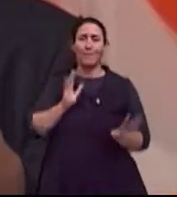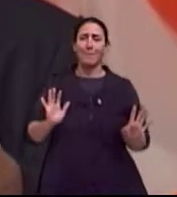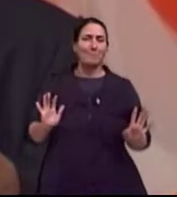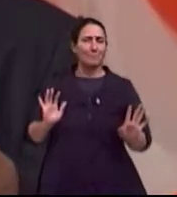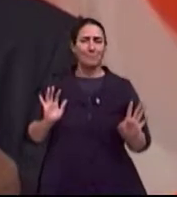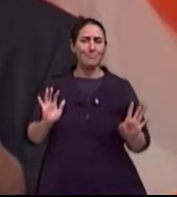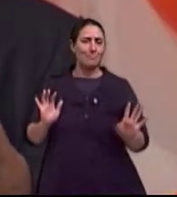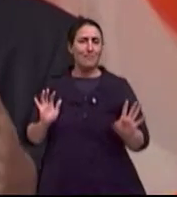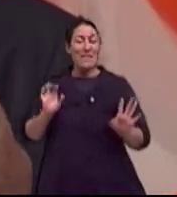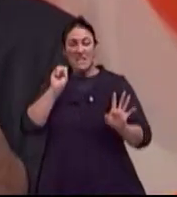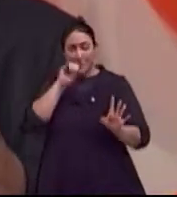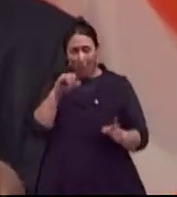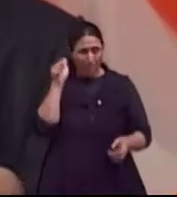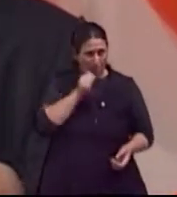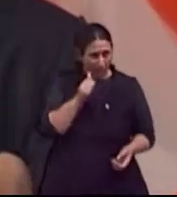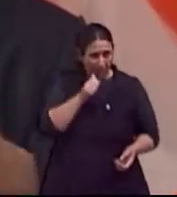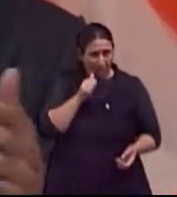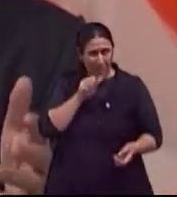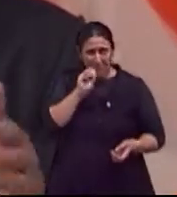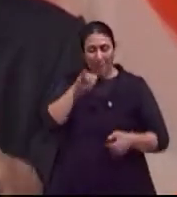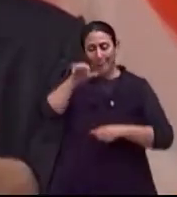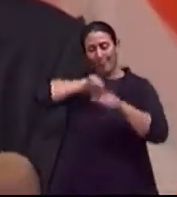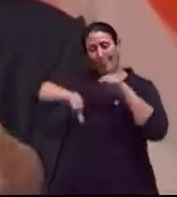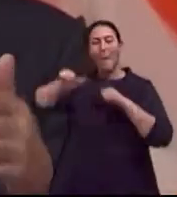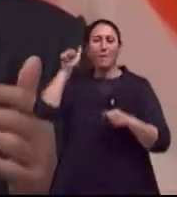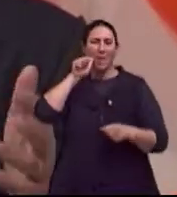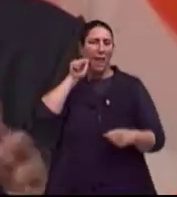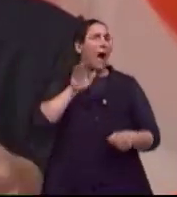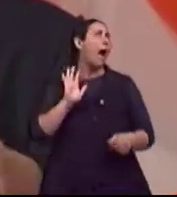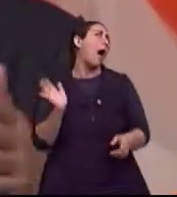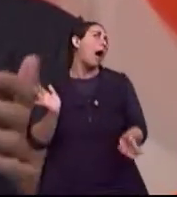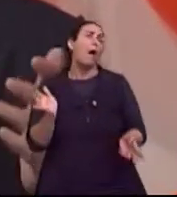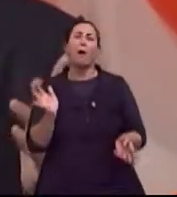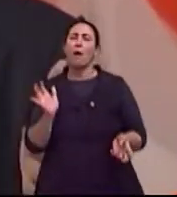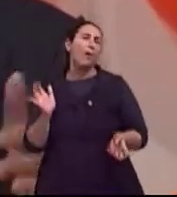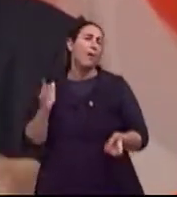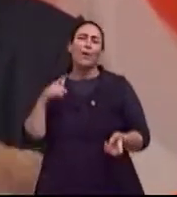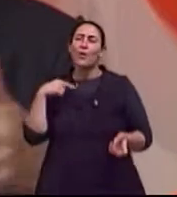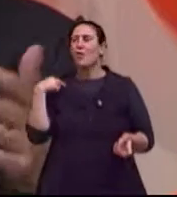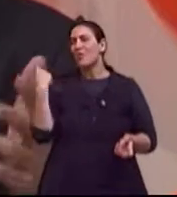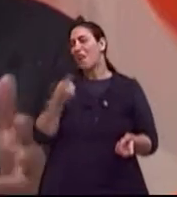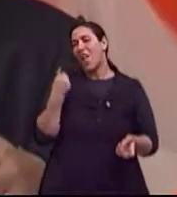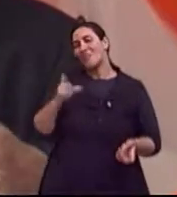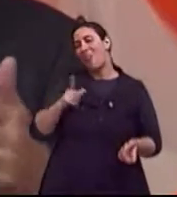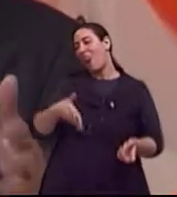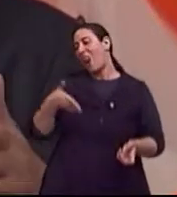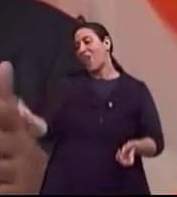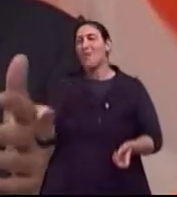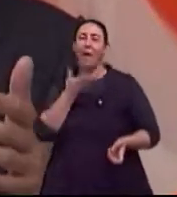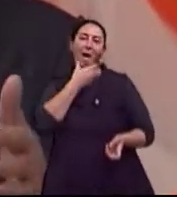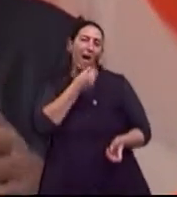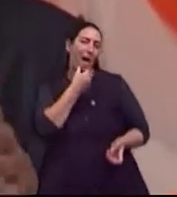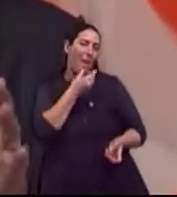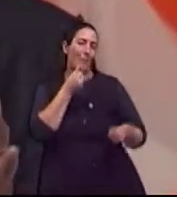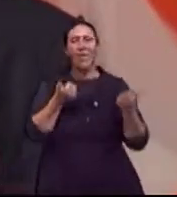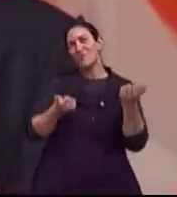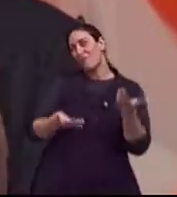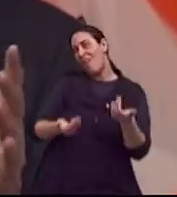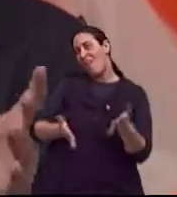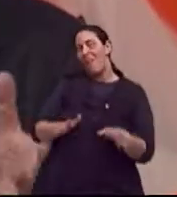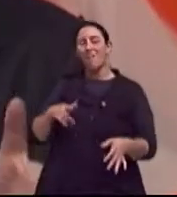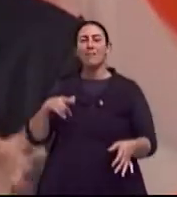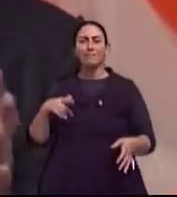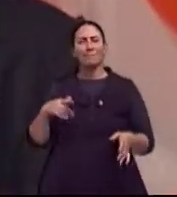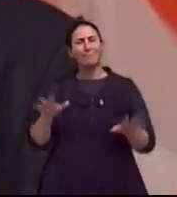Exato. Porque se fosse uma senhora dizendo ali, bah, ainda mais quando a gente tem um garotão do lado e tal, a gente já